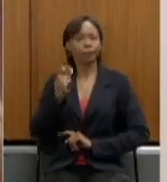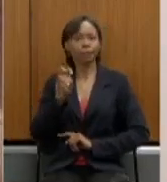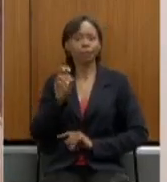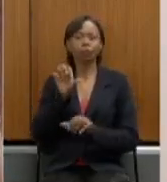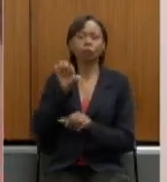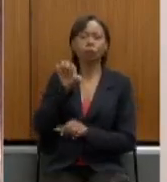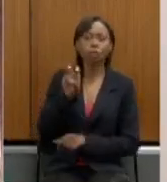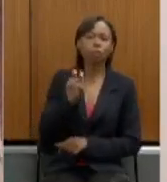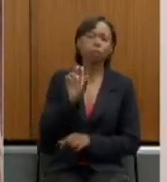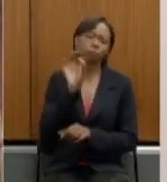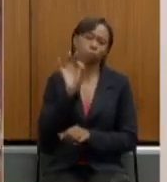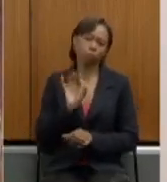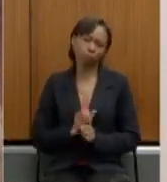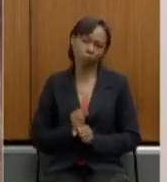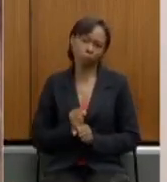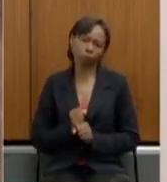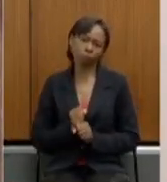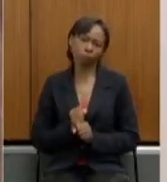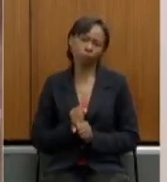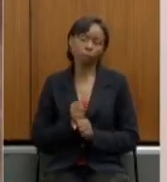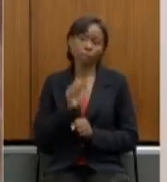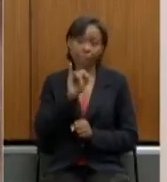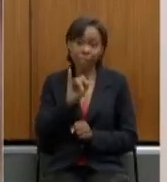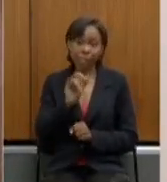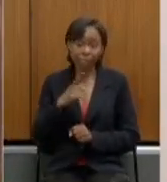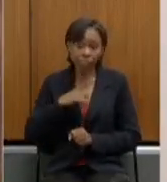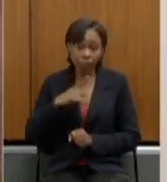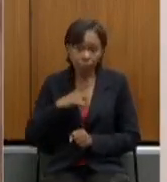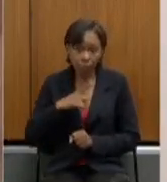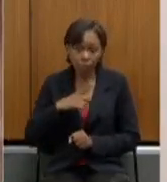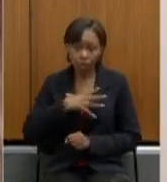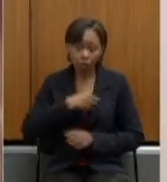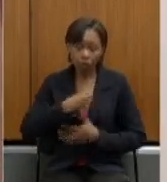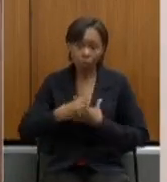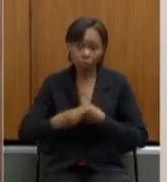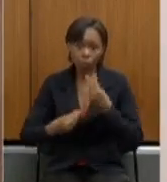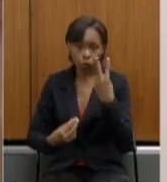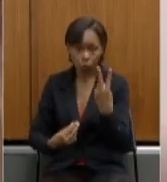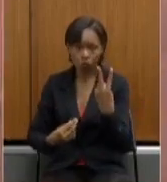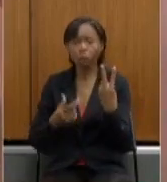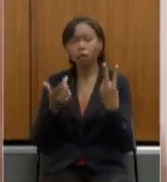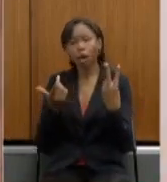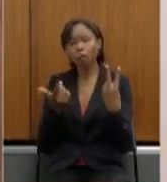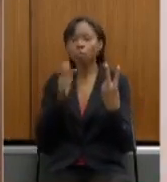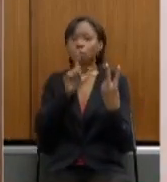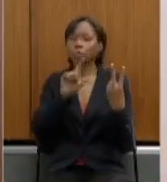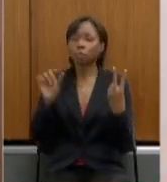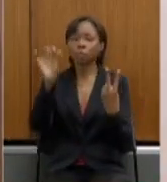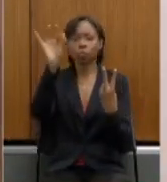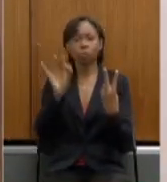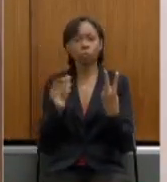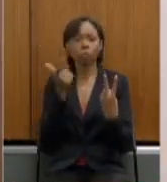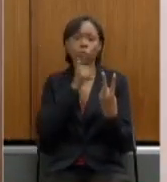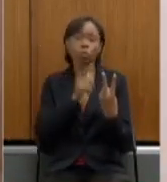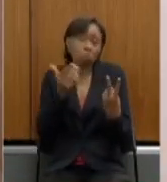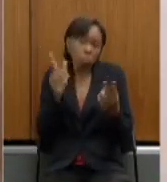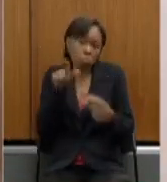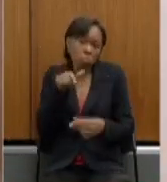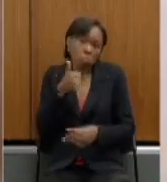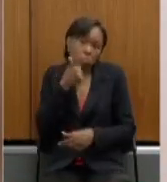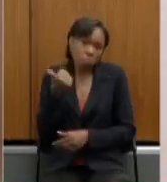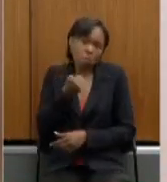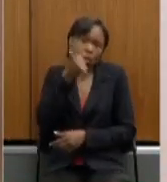você tiver você atingiria 100% logo com dois filhos o que também é melhor acredito que eu tenha